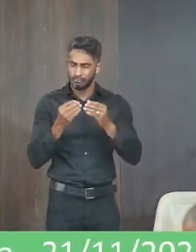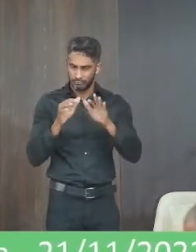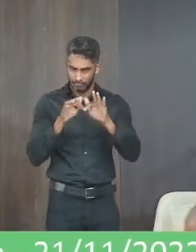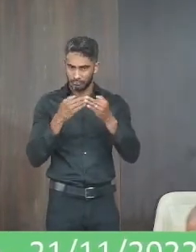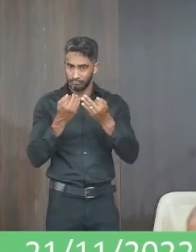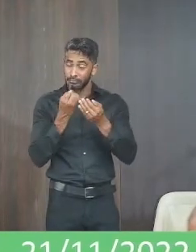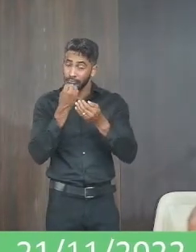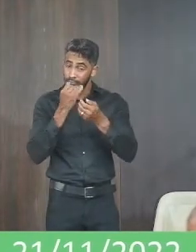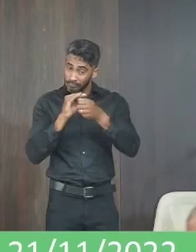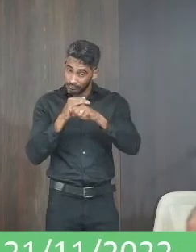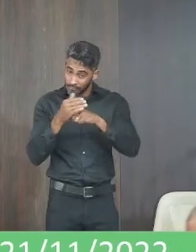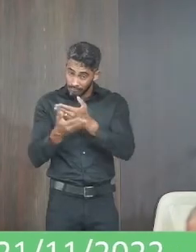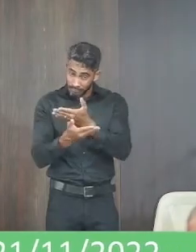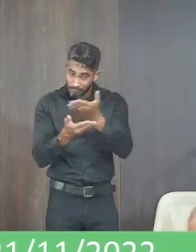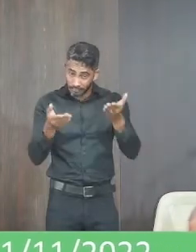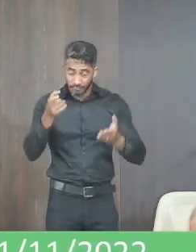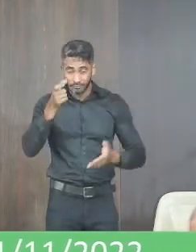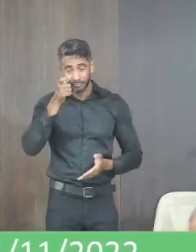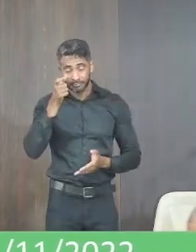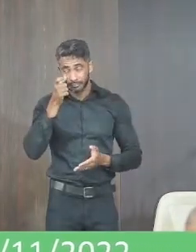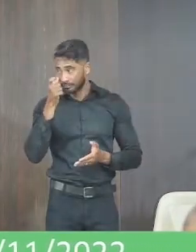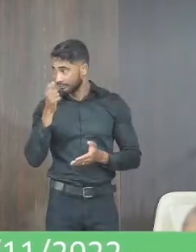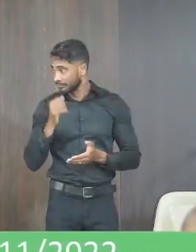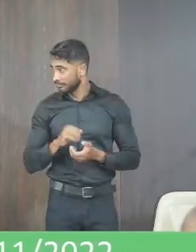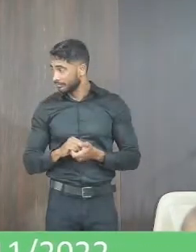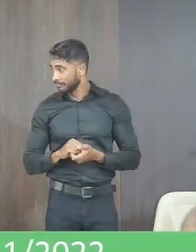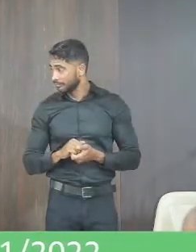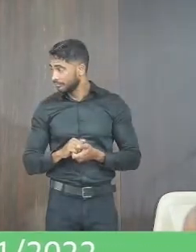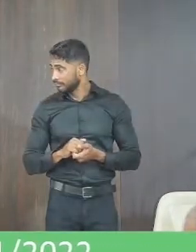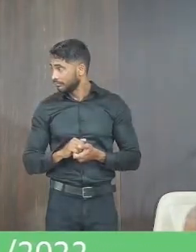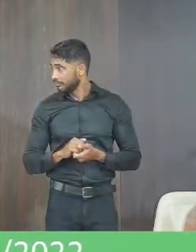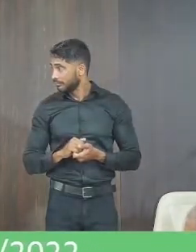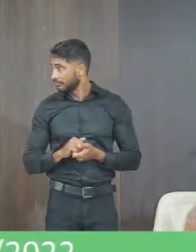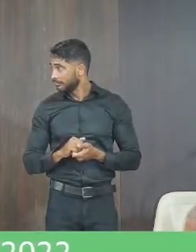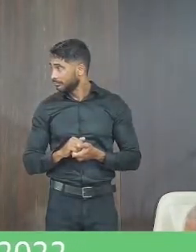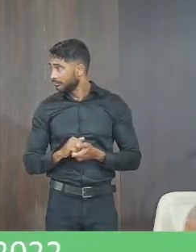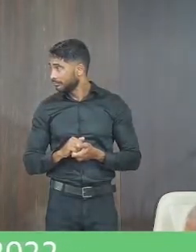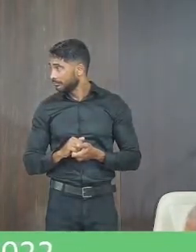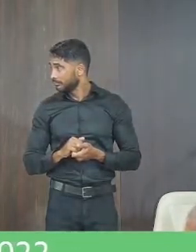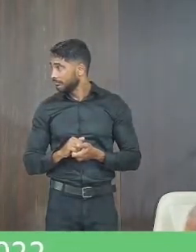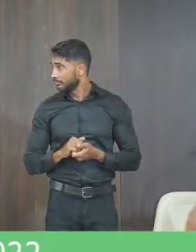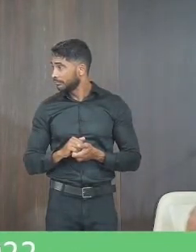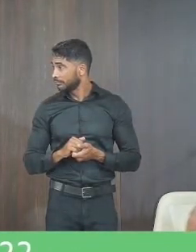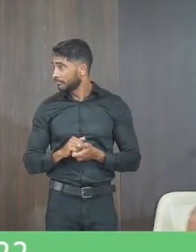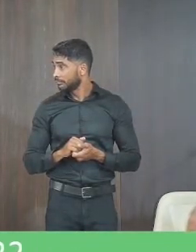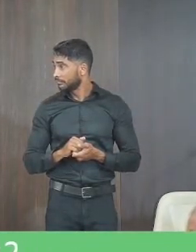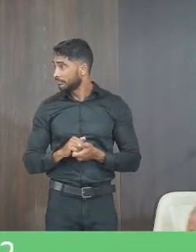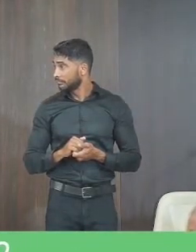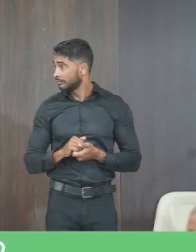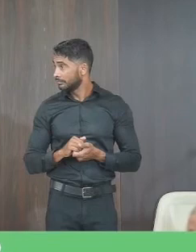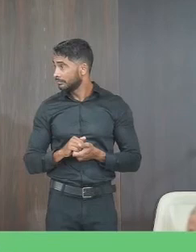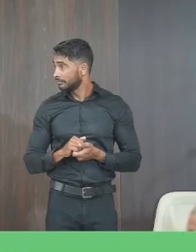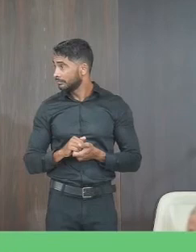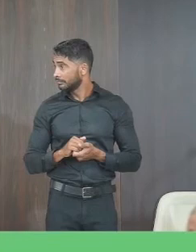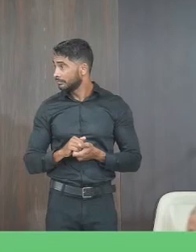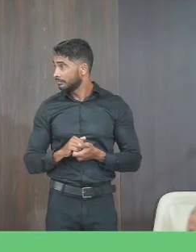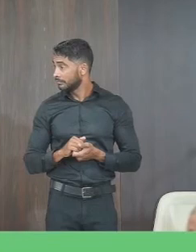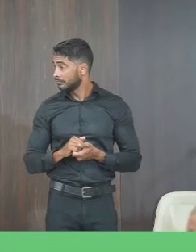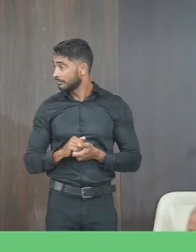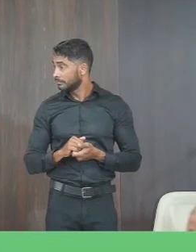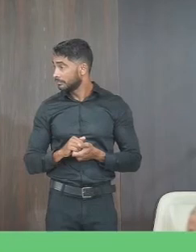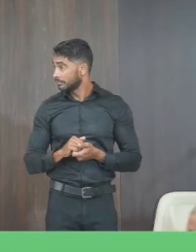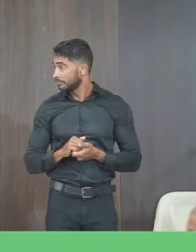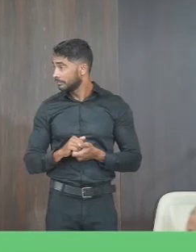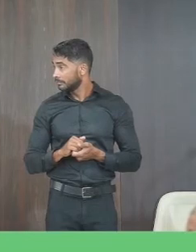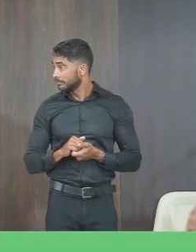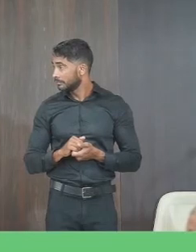a todos que nos assistem e eu quero deixar o colega o presidente não foi lida ainda